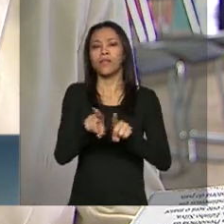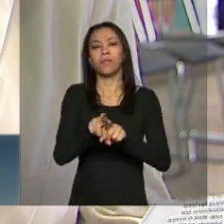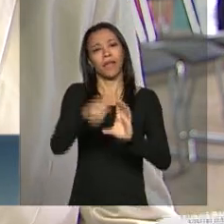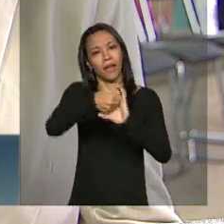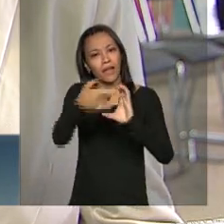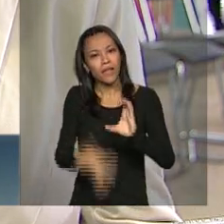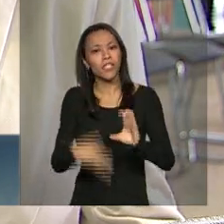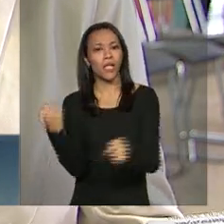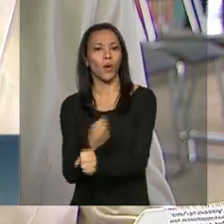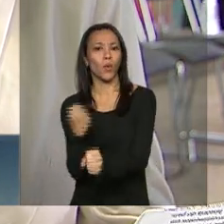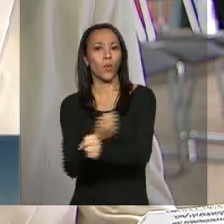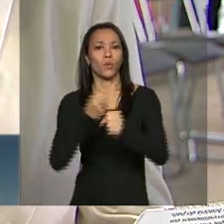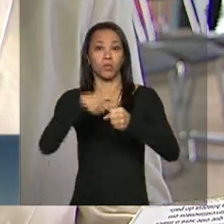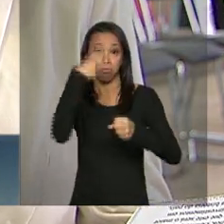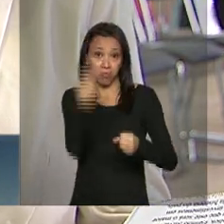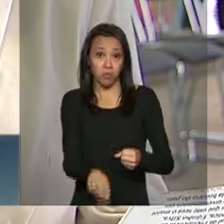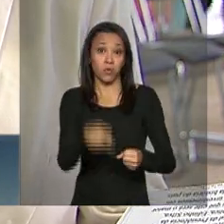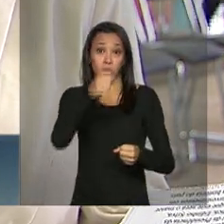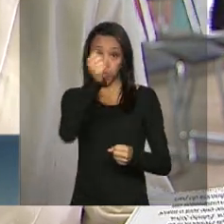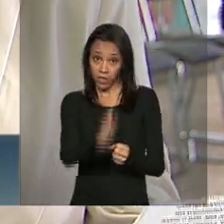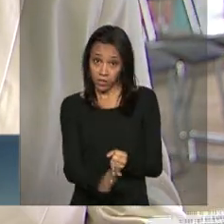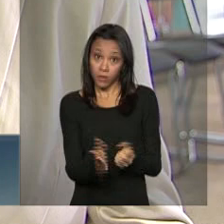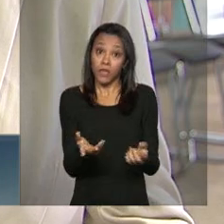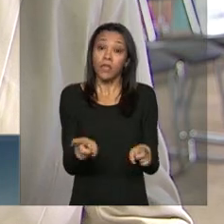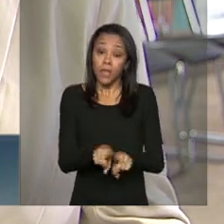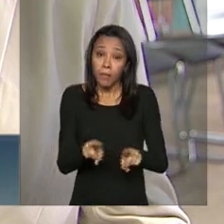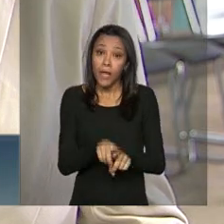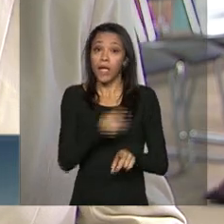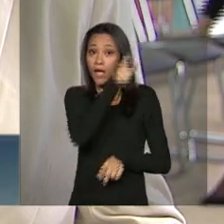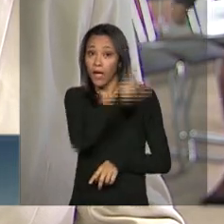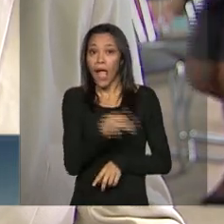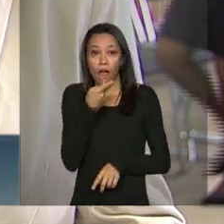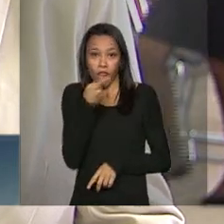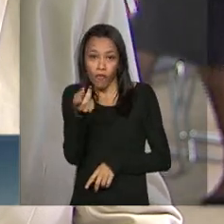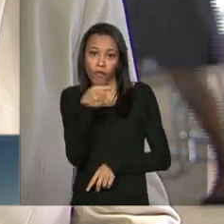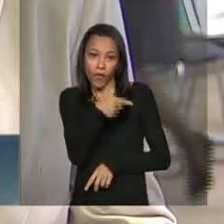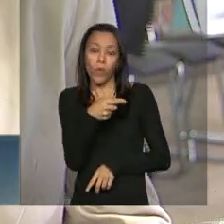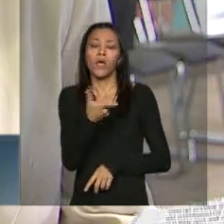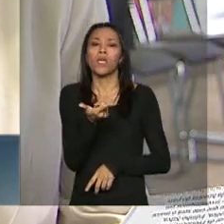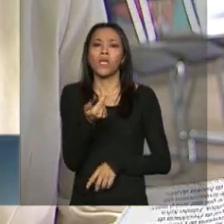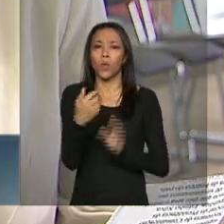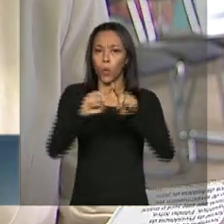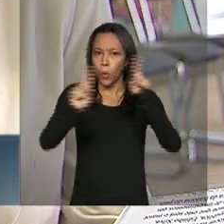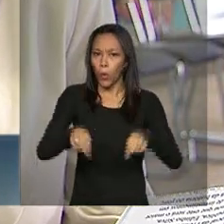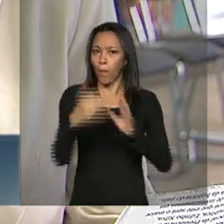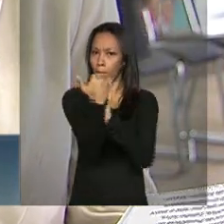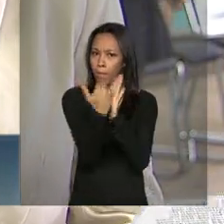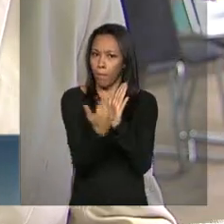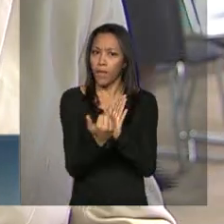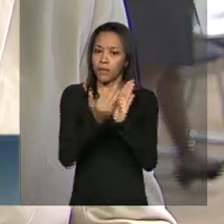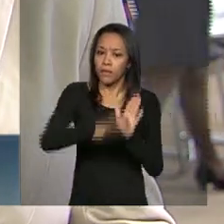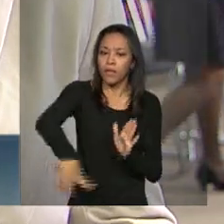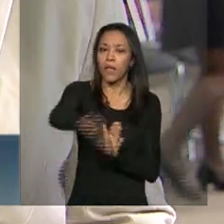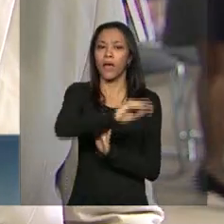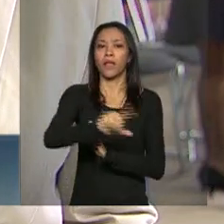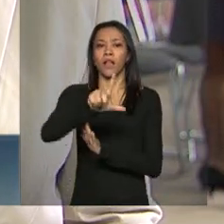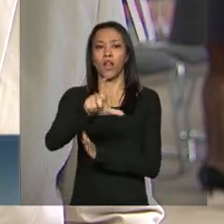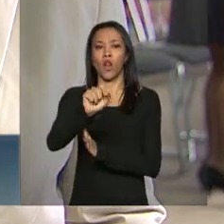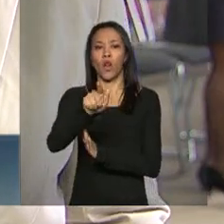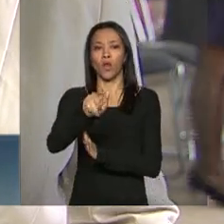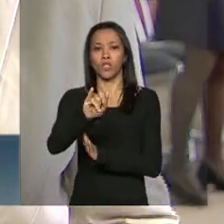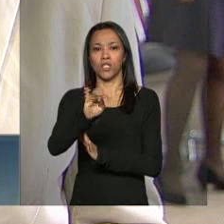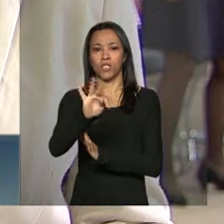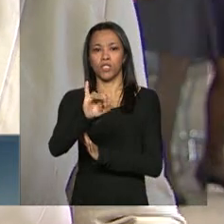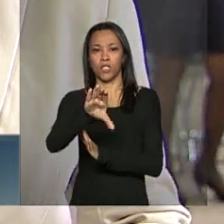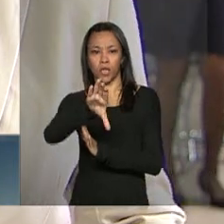infraestrutura do país. Edinho Silva afirmou também que o plano de investimentos em logística é viável, será